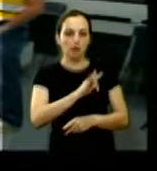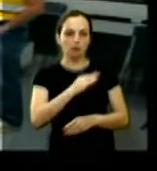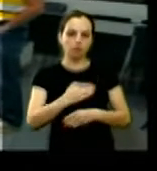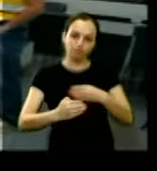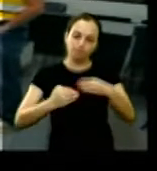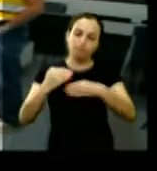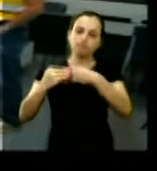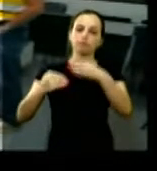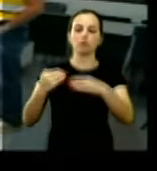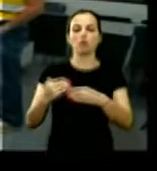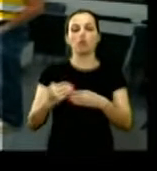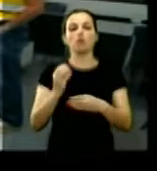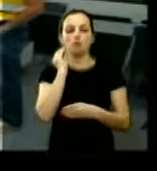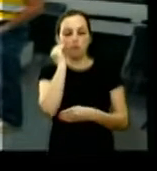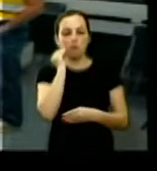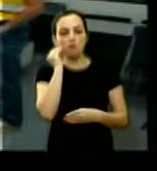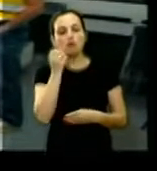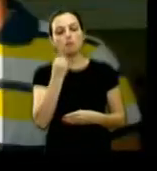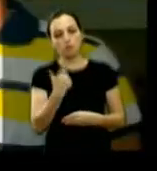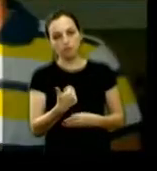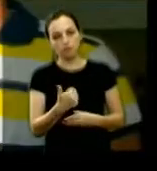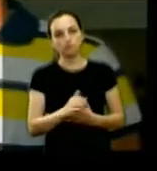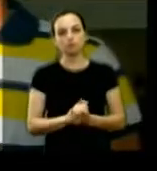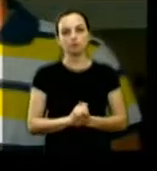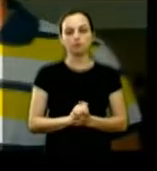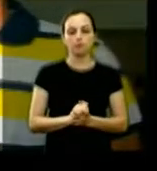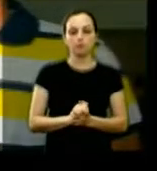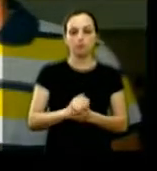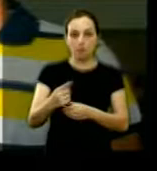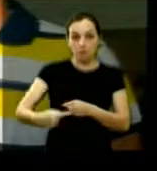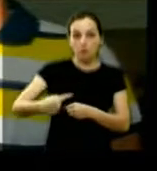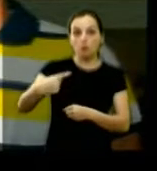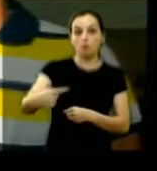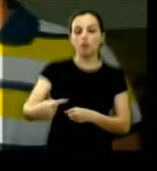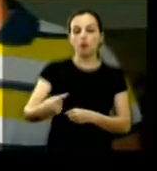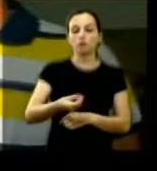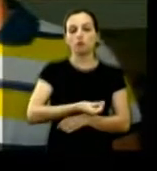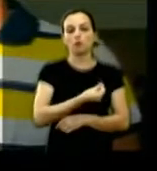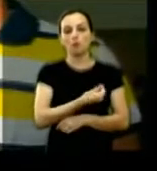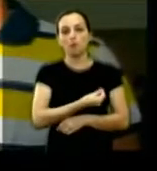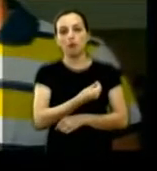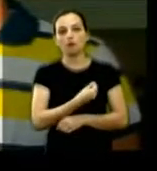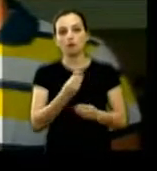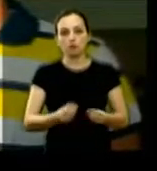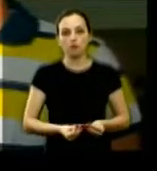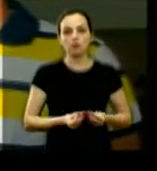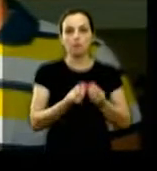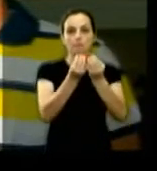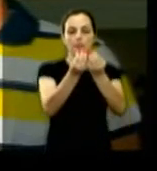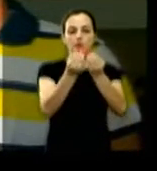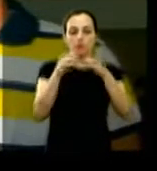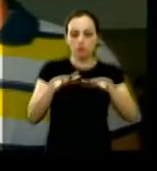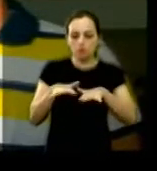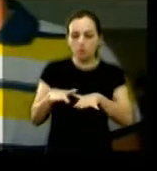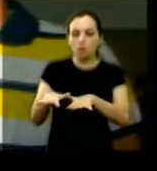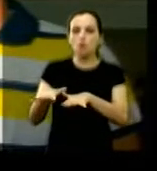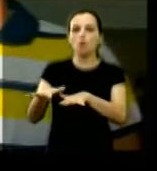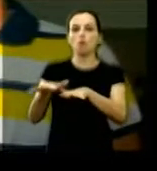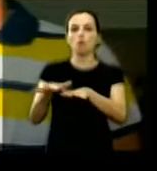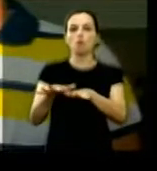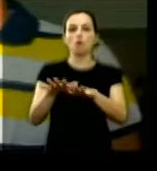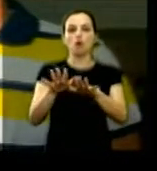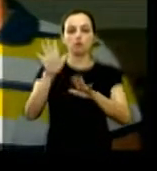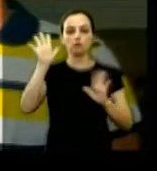foi muito proveitoso pode passar outro comparecemos também dia 16 na missa e procissão da